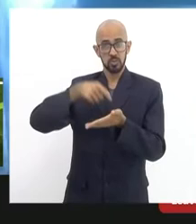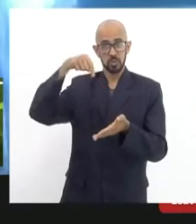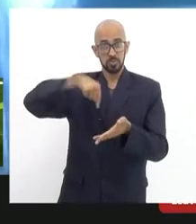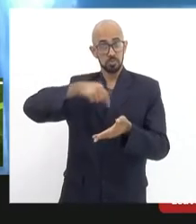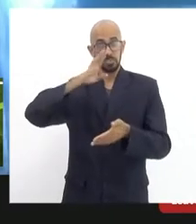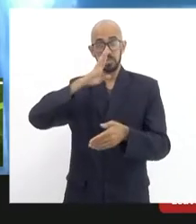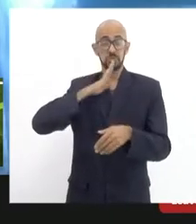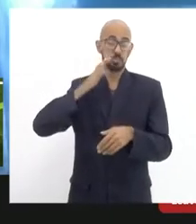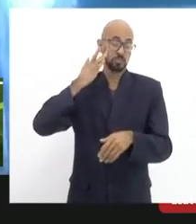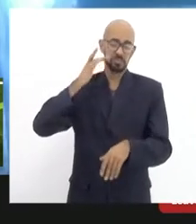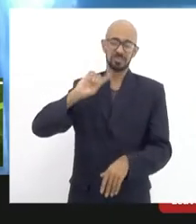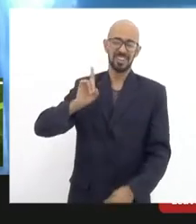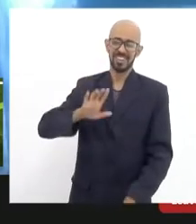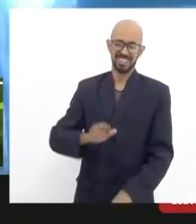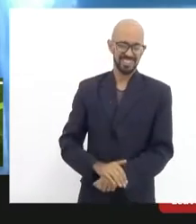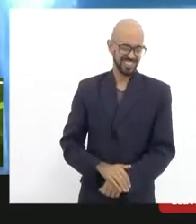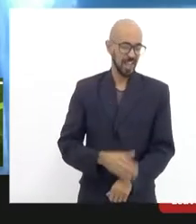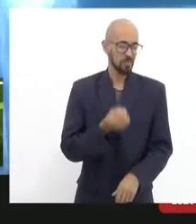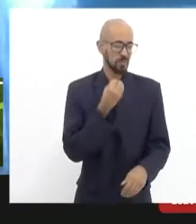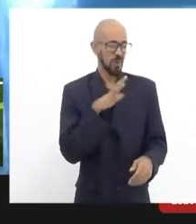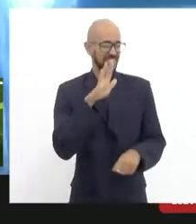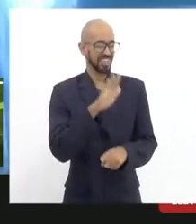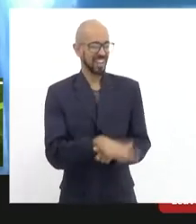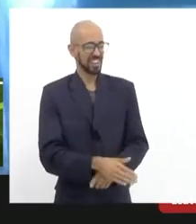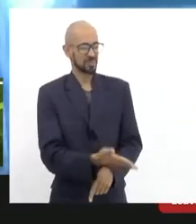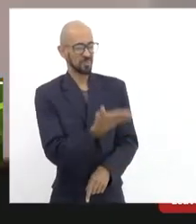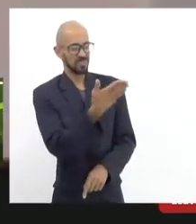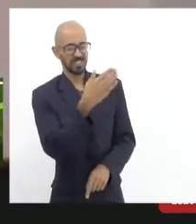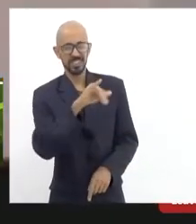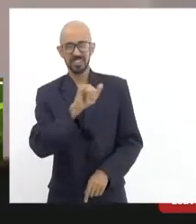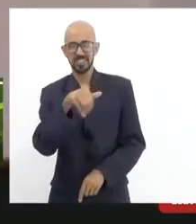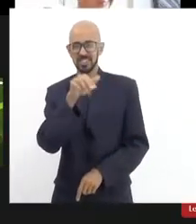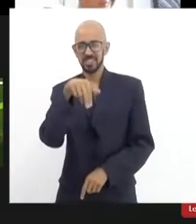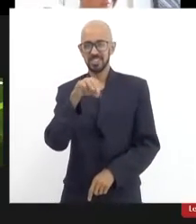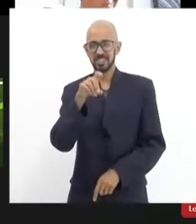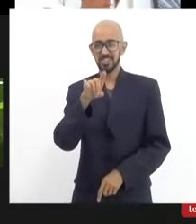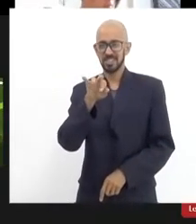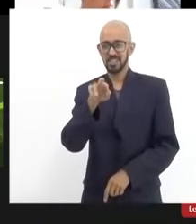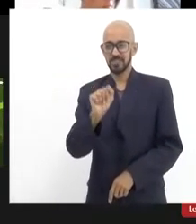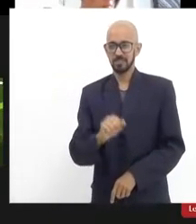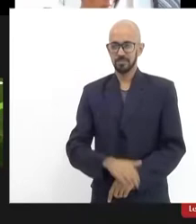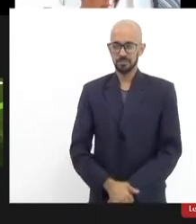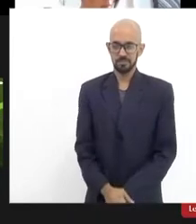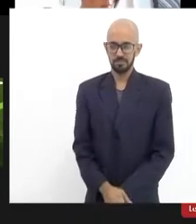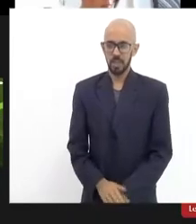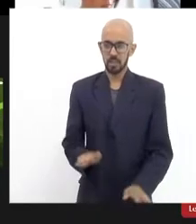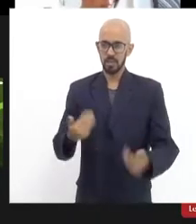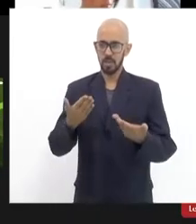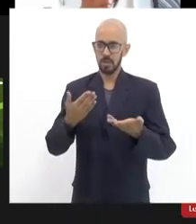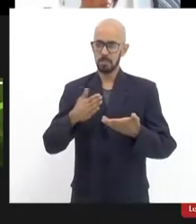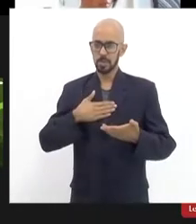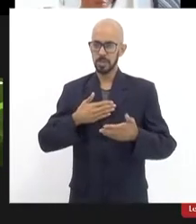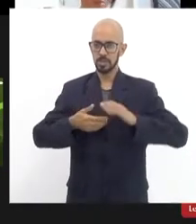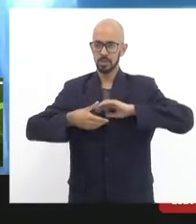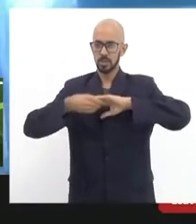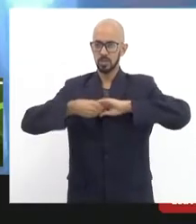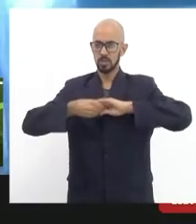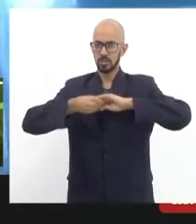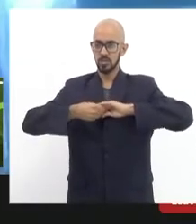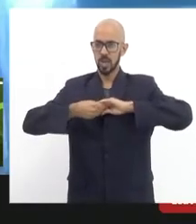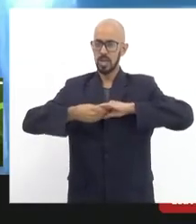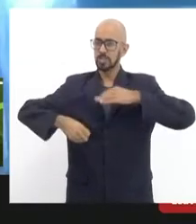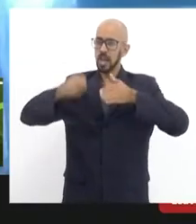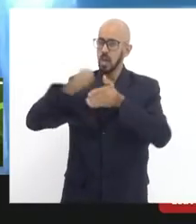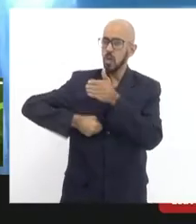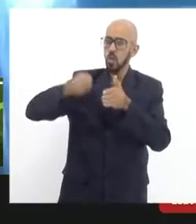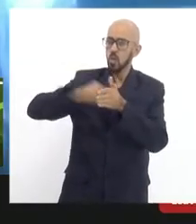boa tarde, Jandira. Sempre bom te ver aqui. Boa tarde, A minha saudação é essa. Essa luta não é de Santa Tereza, do